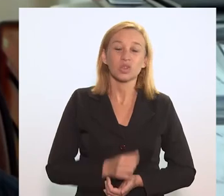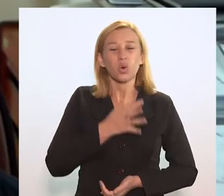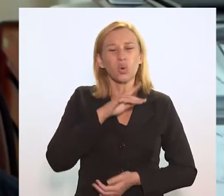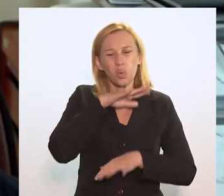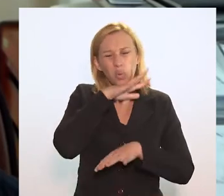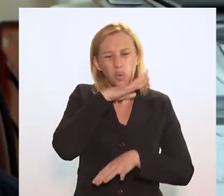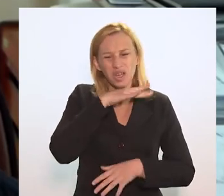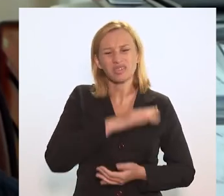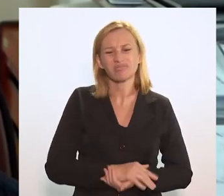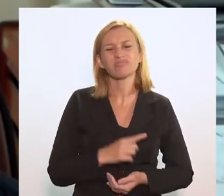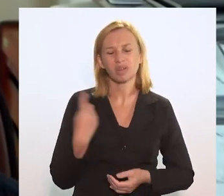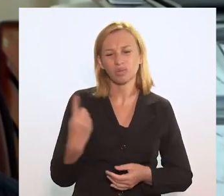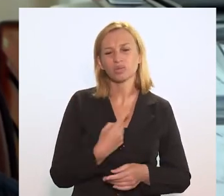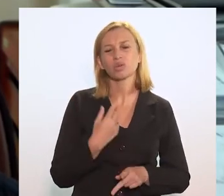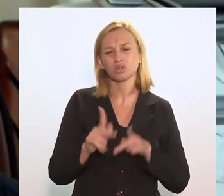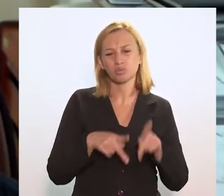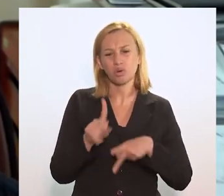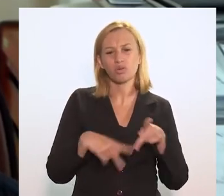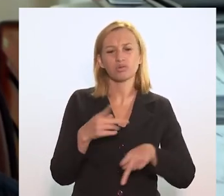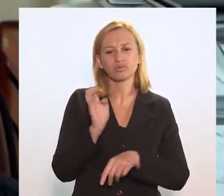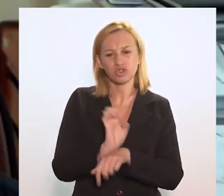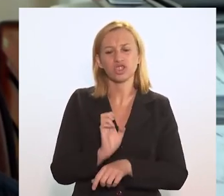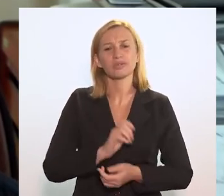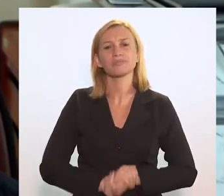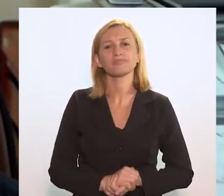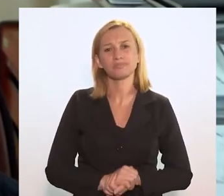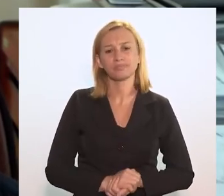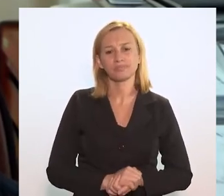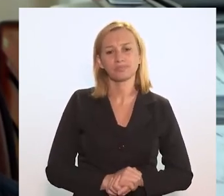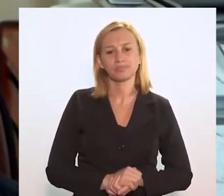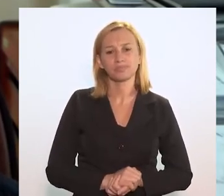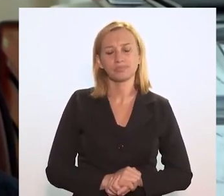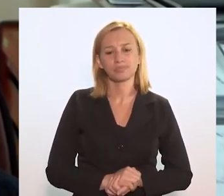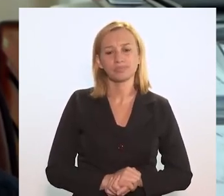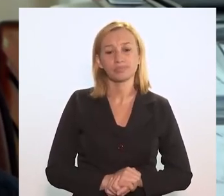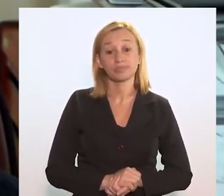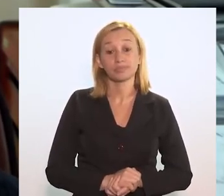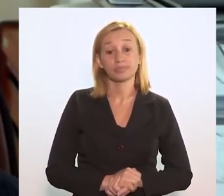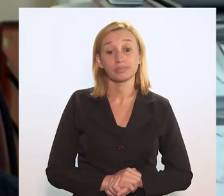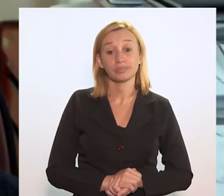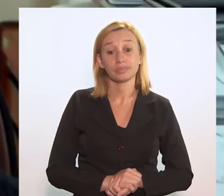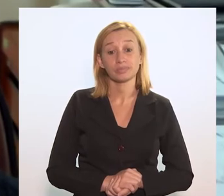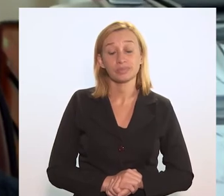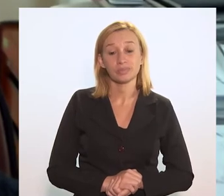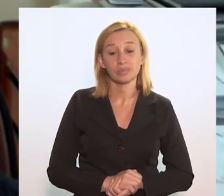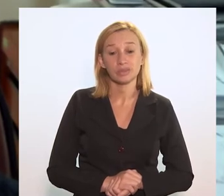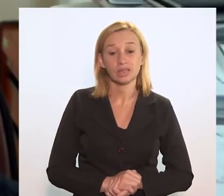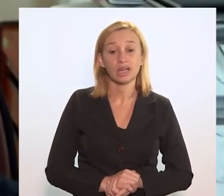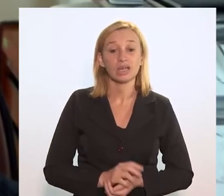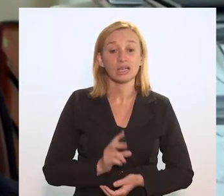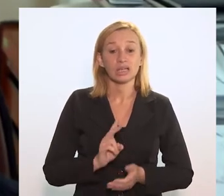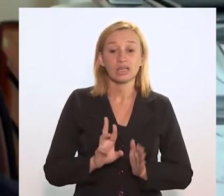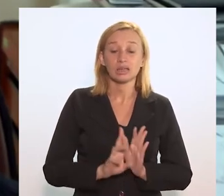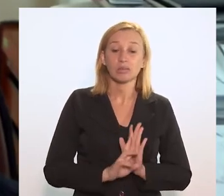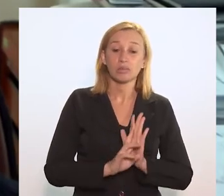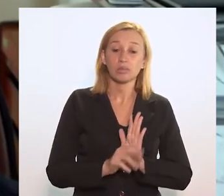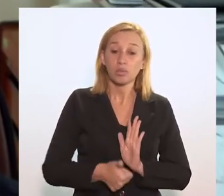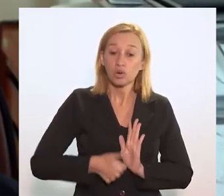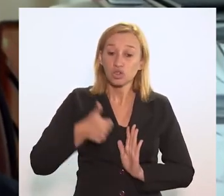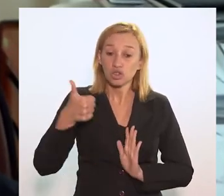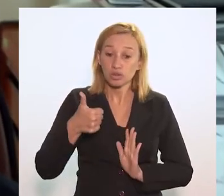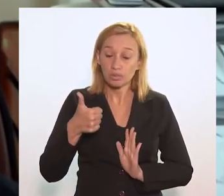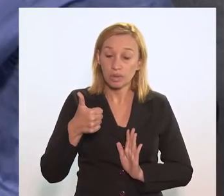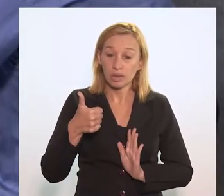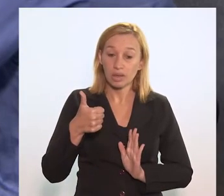ruim para a nossa população aqui do estado. Você falou da prevenção. A prevenção é sempre a melhor